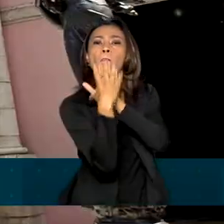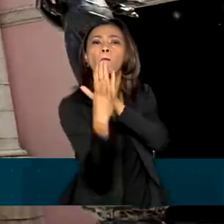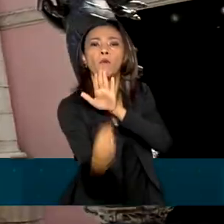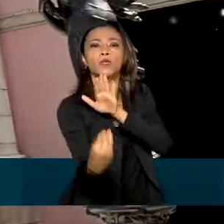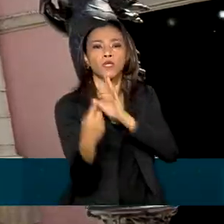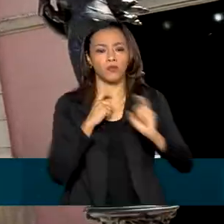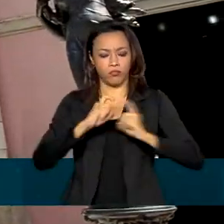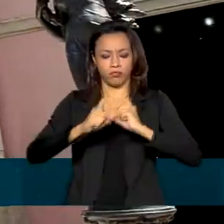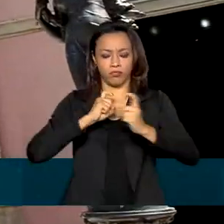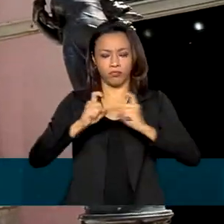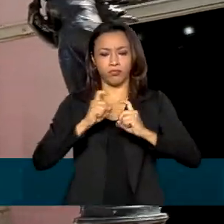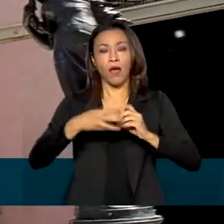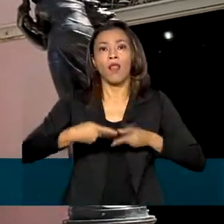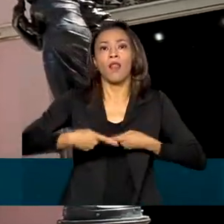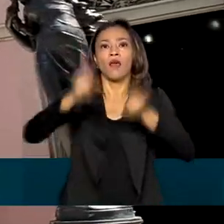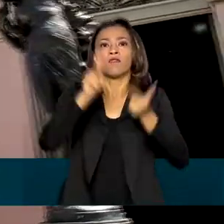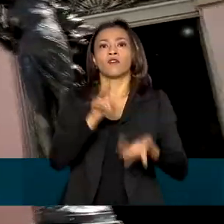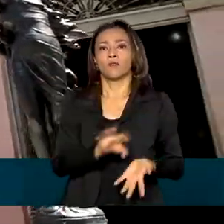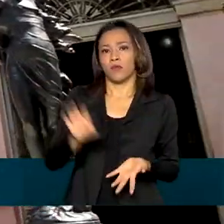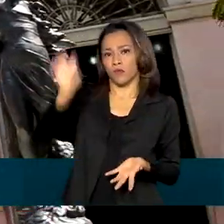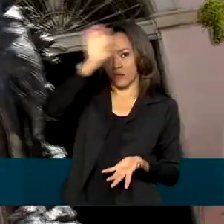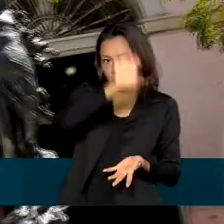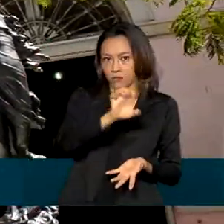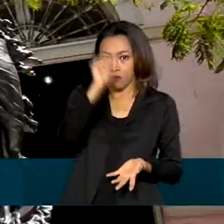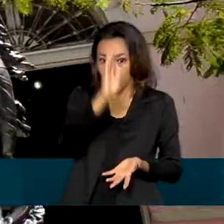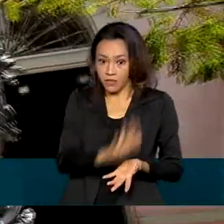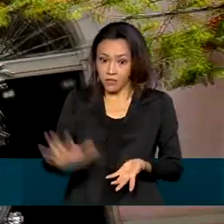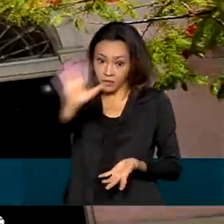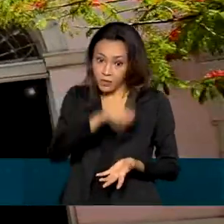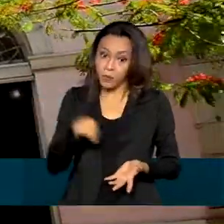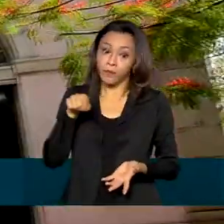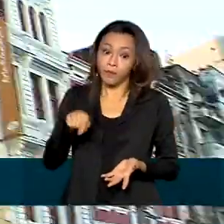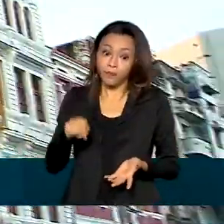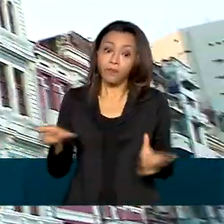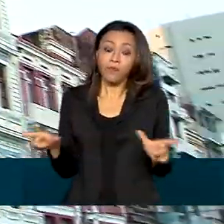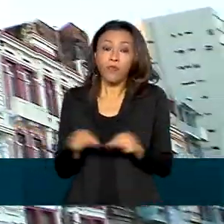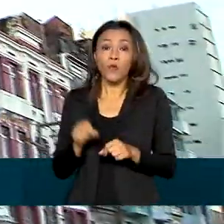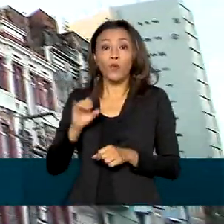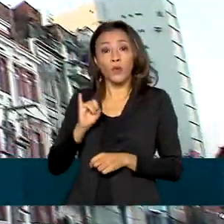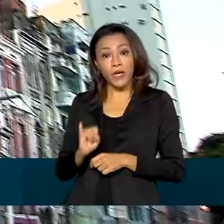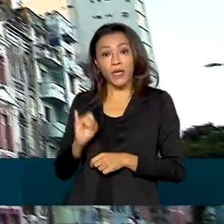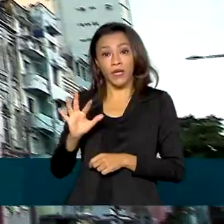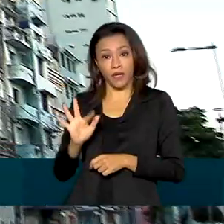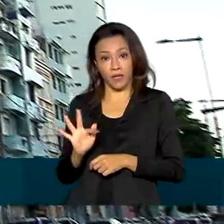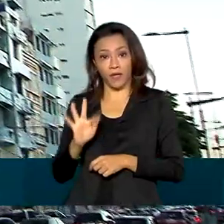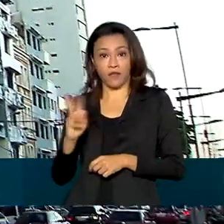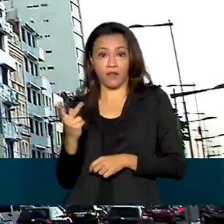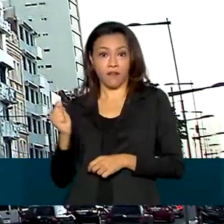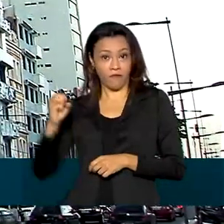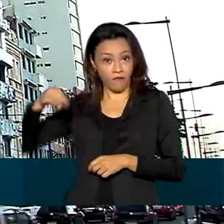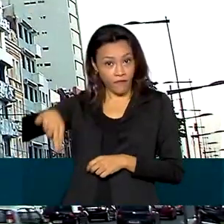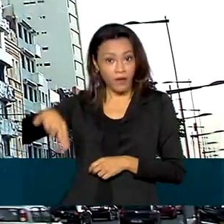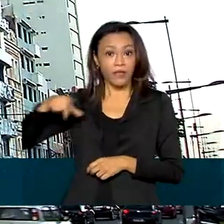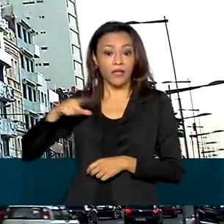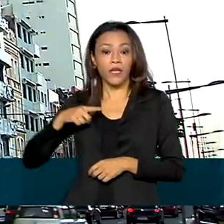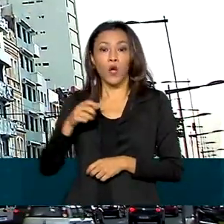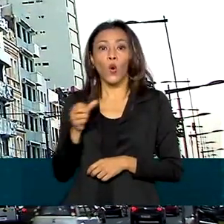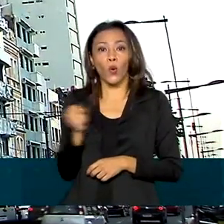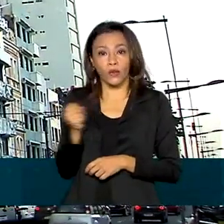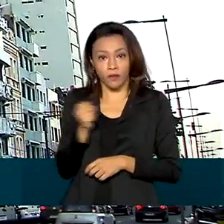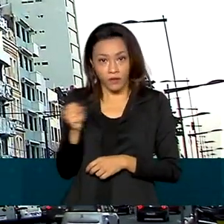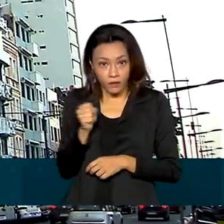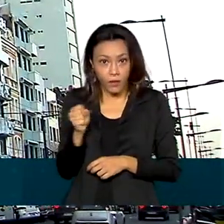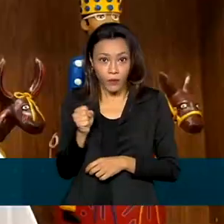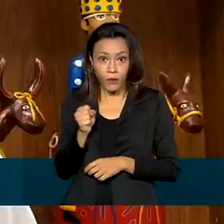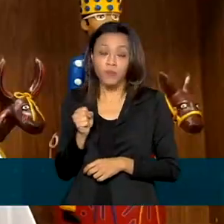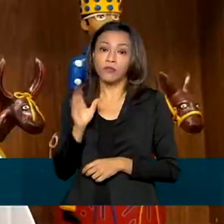do país. De acordo com o Instituto do Patrimônio Histórico e Artístico Nacional, IFAM, o Brasil possui 88 conjuntos urbanos